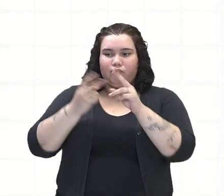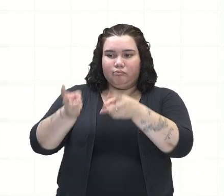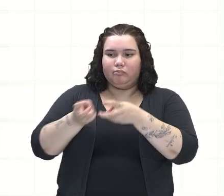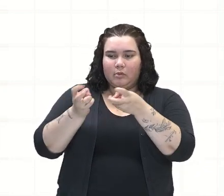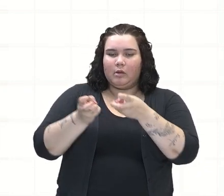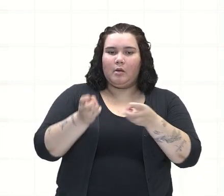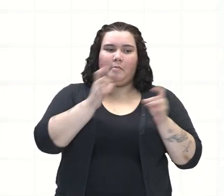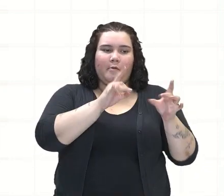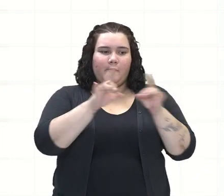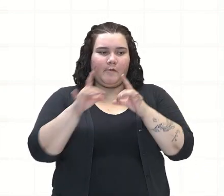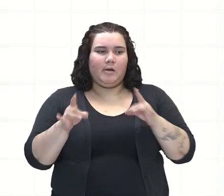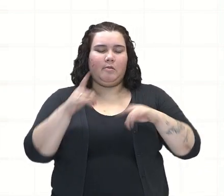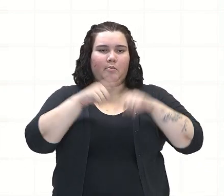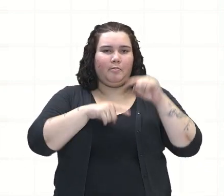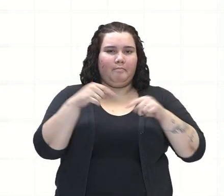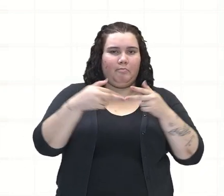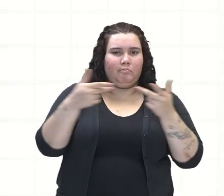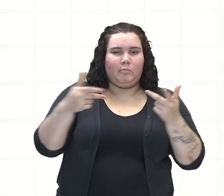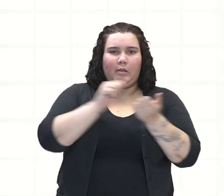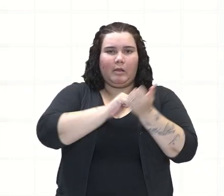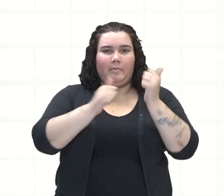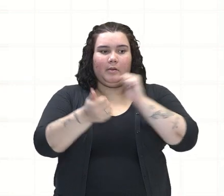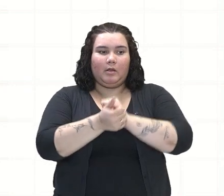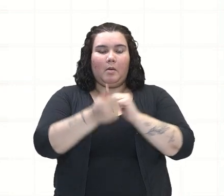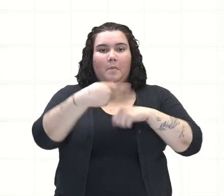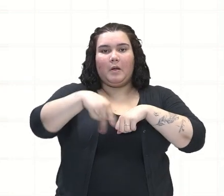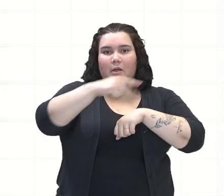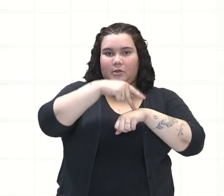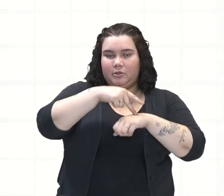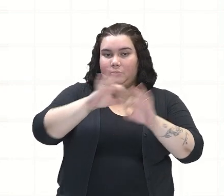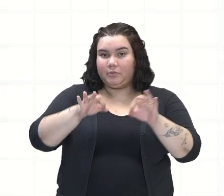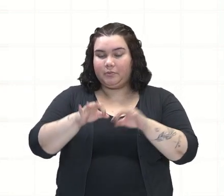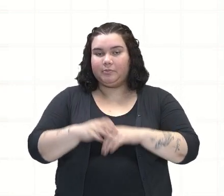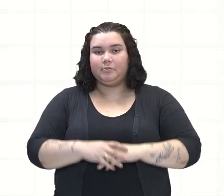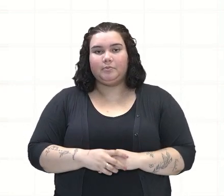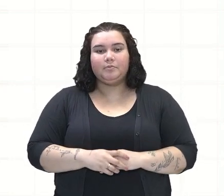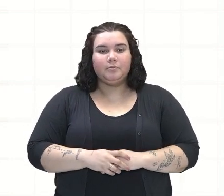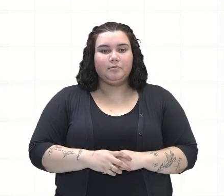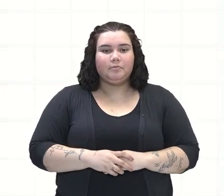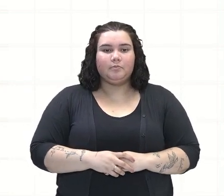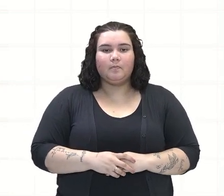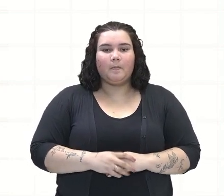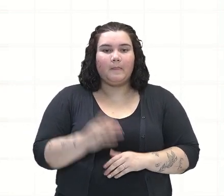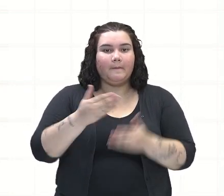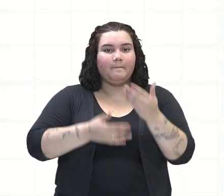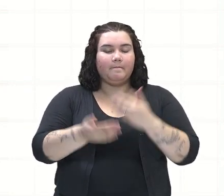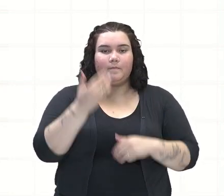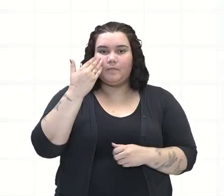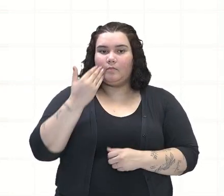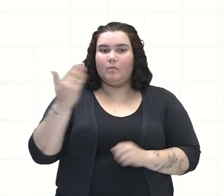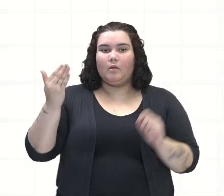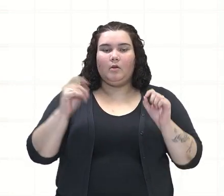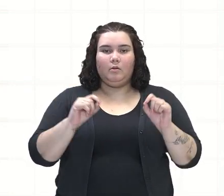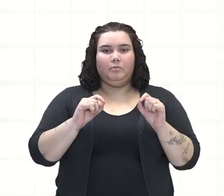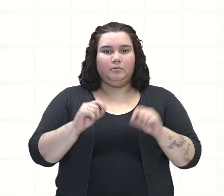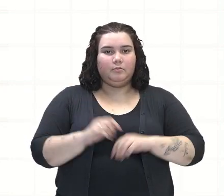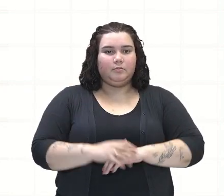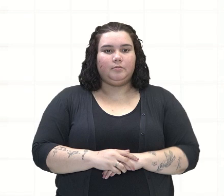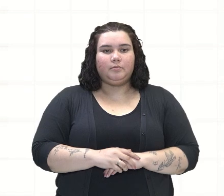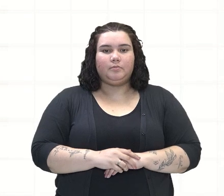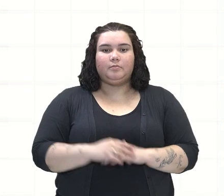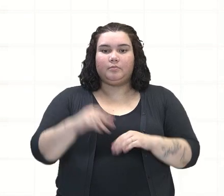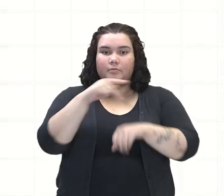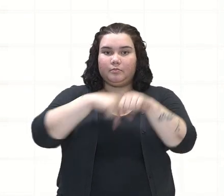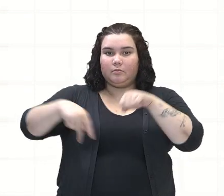em benefício do país que está colonizando, certo? Continuando, a gente observa que os